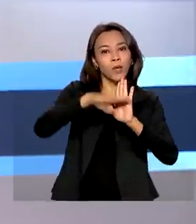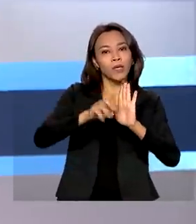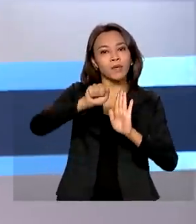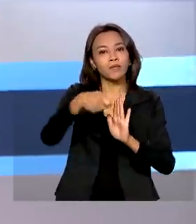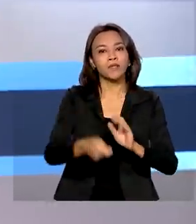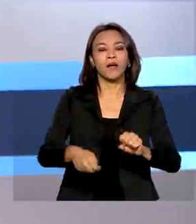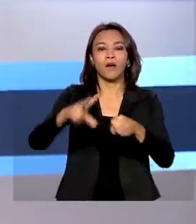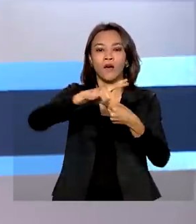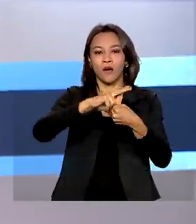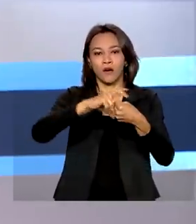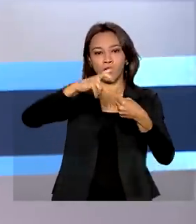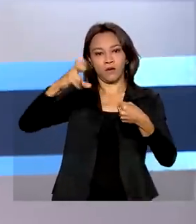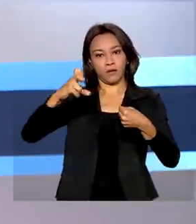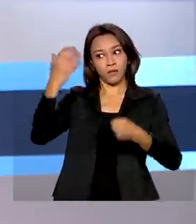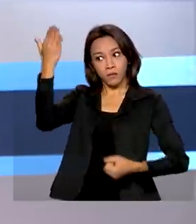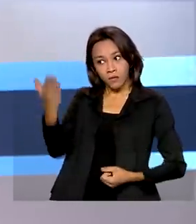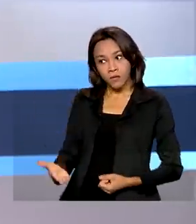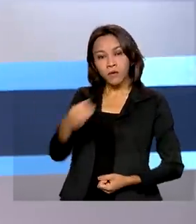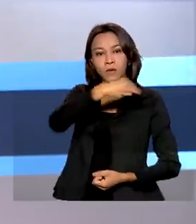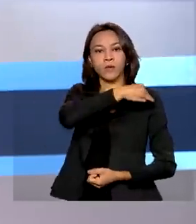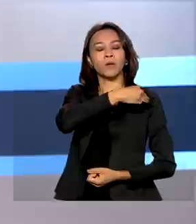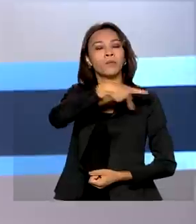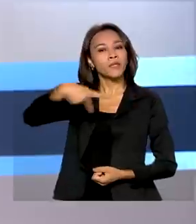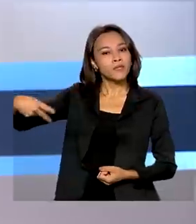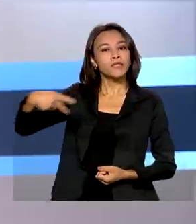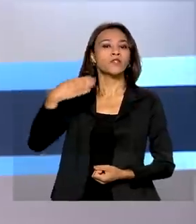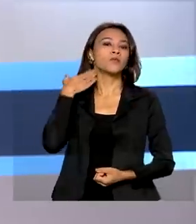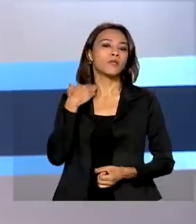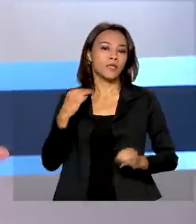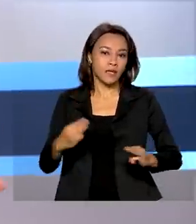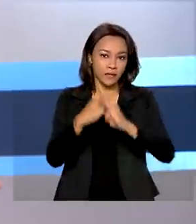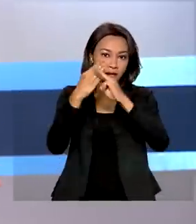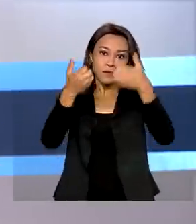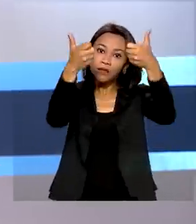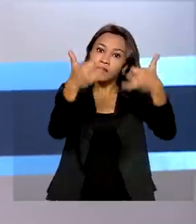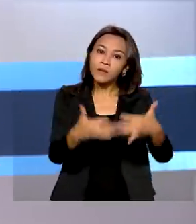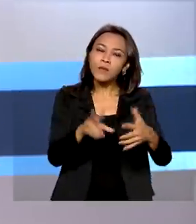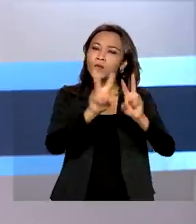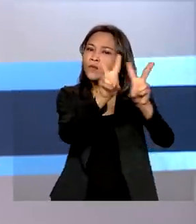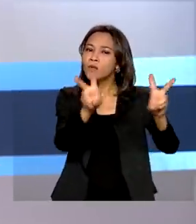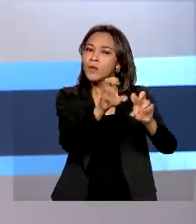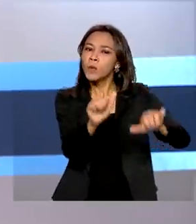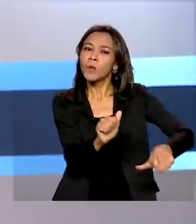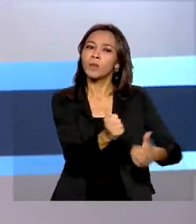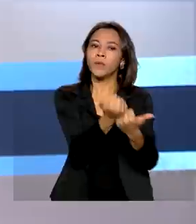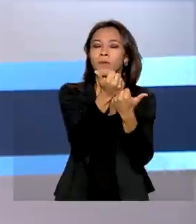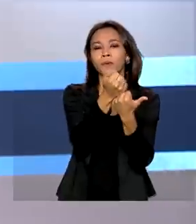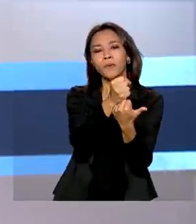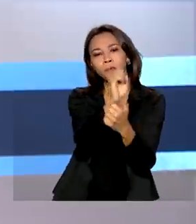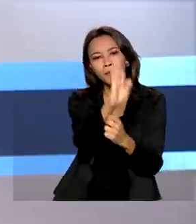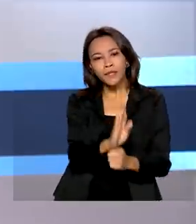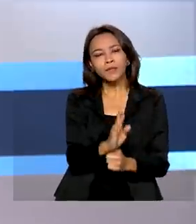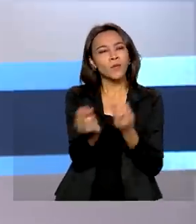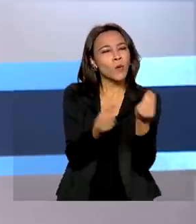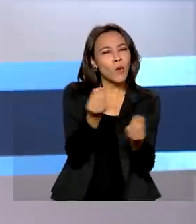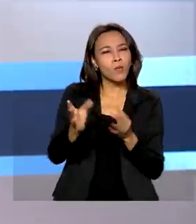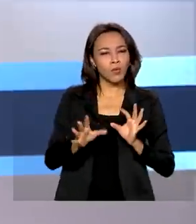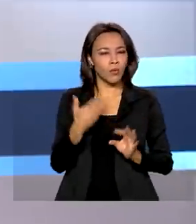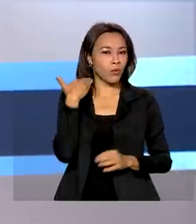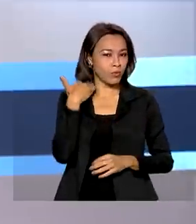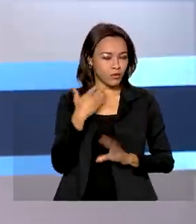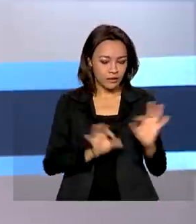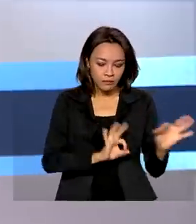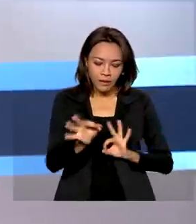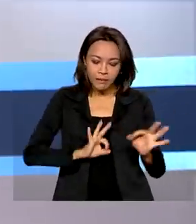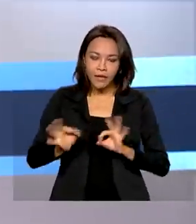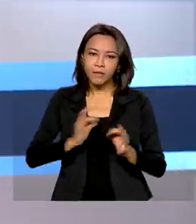presidente da Caixa Econômica Federal, Pedro Guimarães, falou sobre o Auxílio Brasil e como o banco está se preparando para começar a pagar